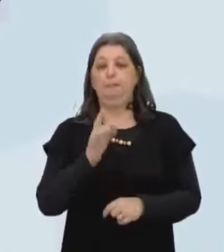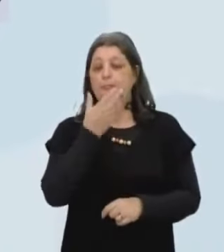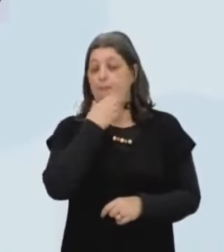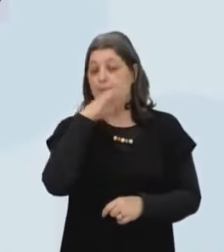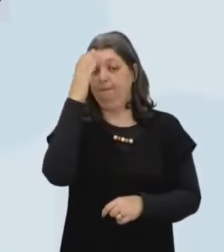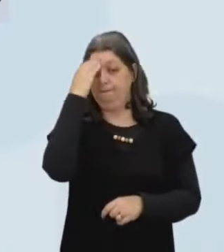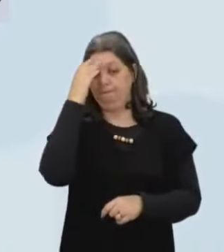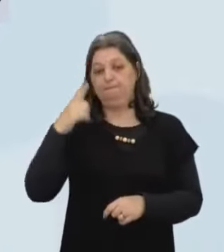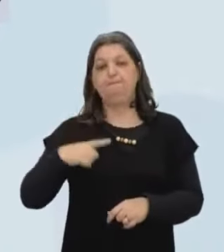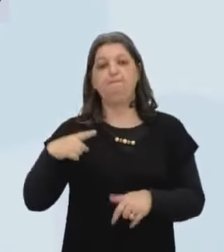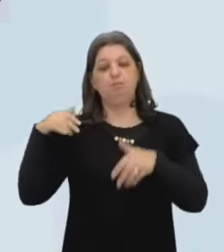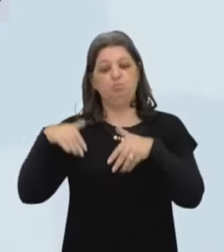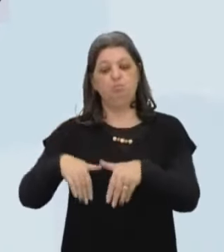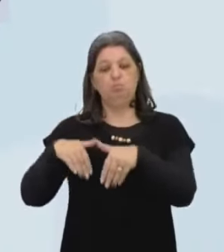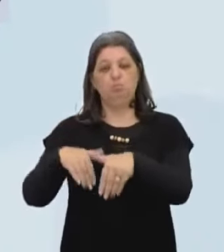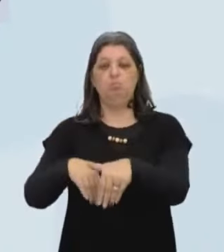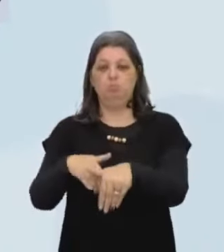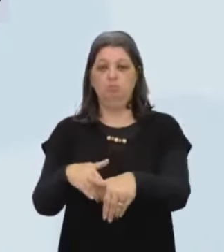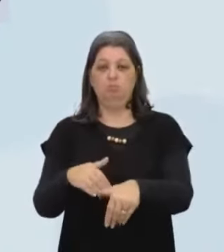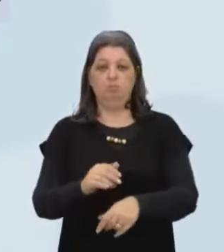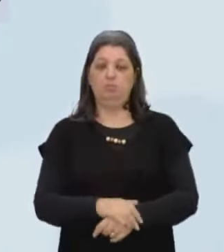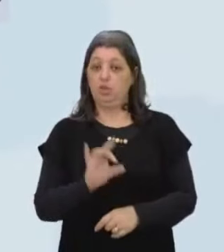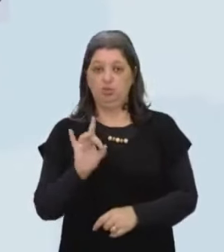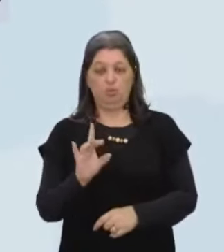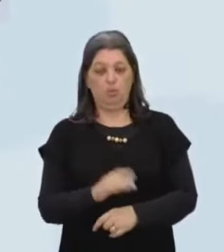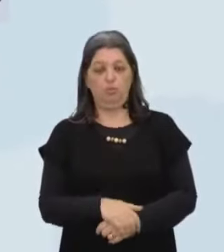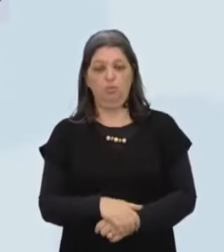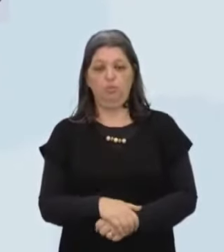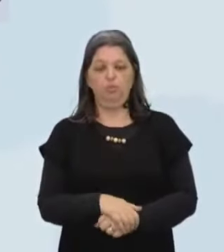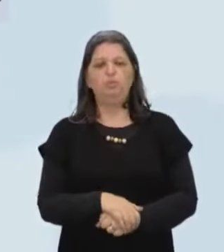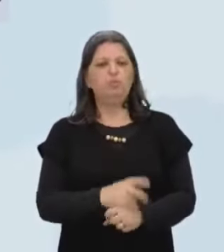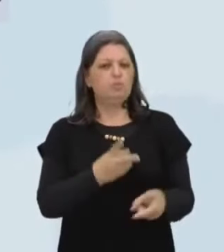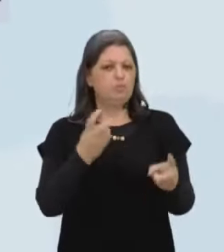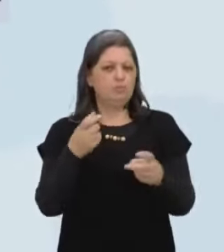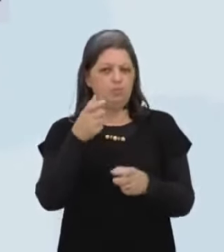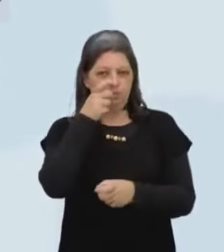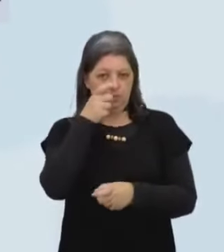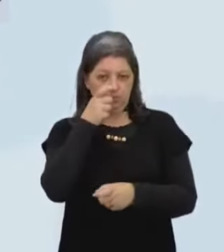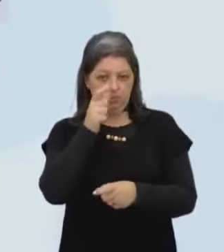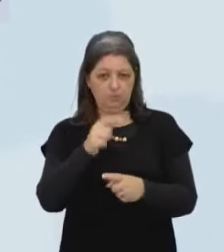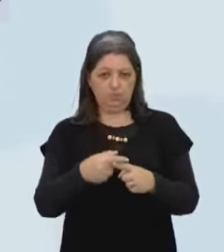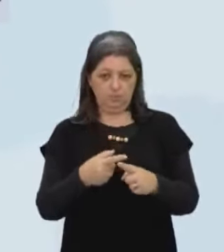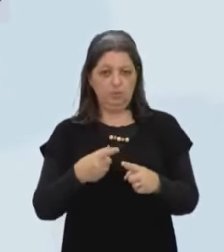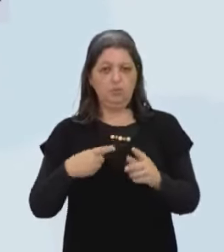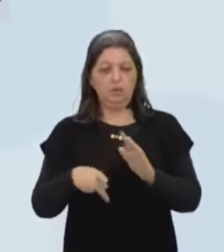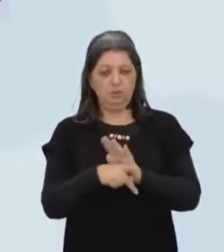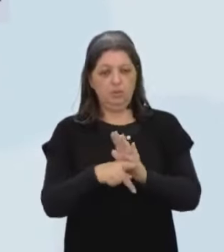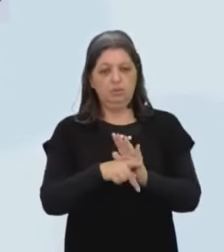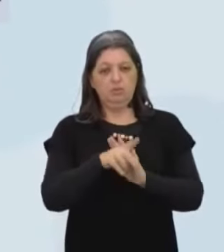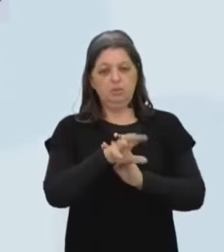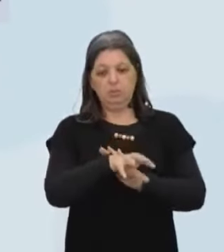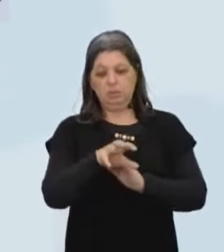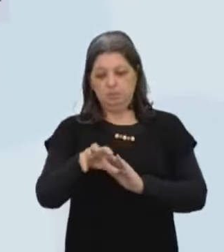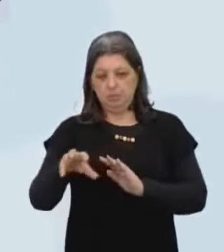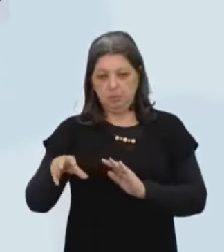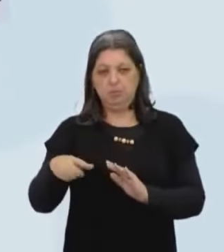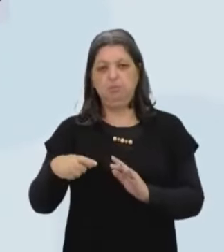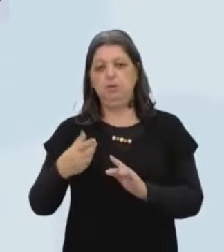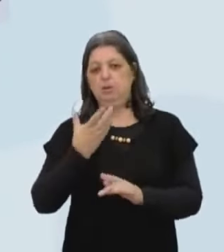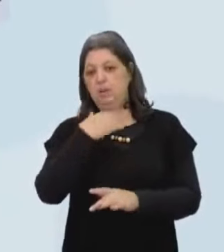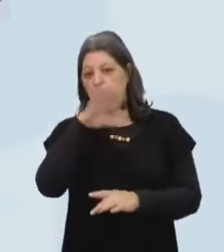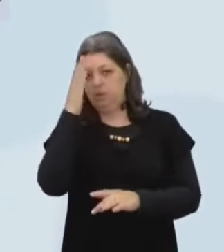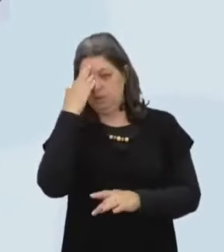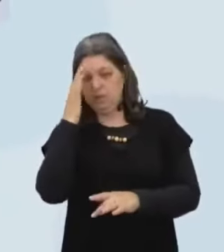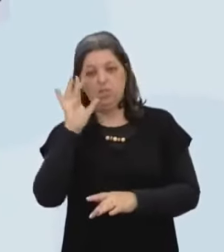ter exércitos Reparem uma coisa interessante Esses monopólios Continuam até hoje Só que em vez de rei Está Estado